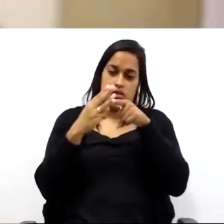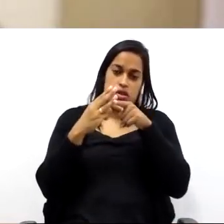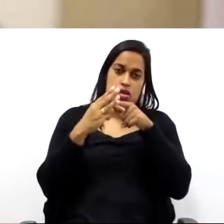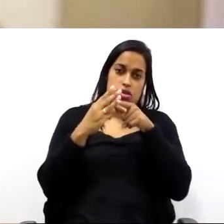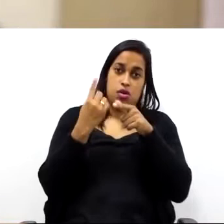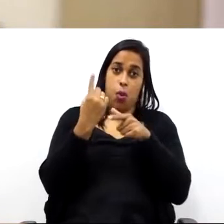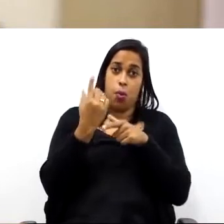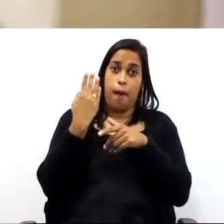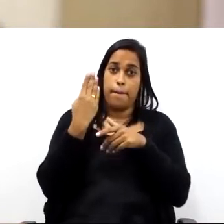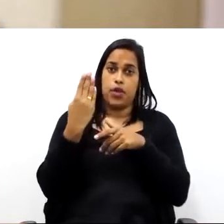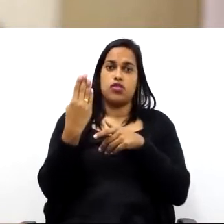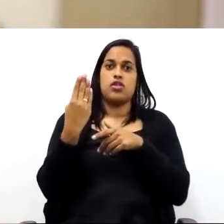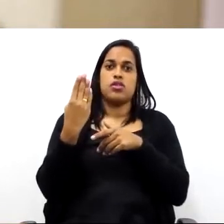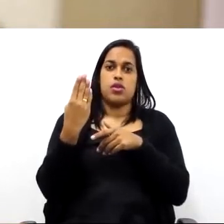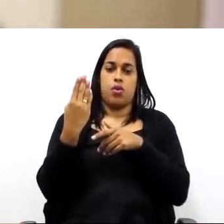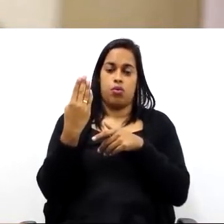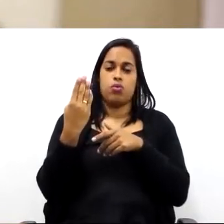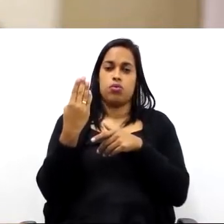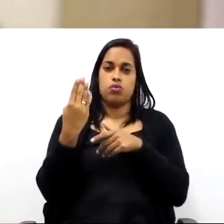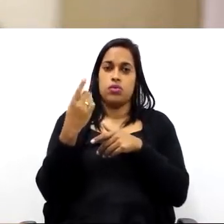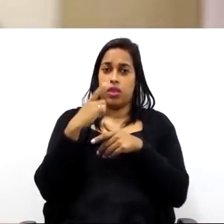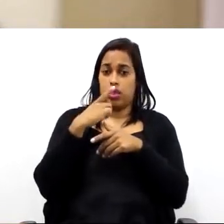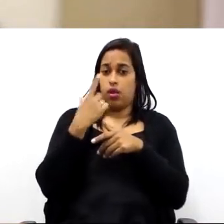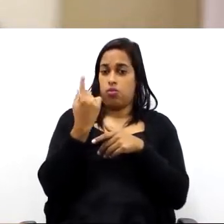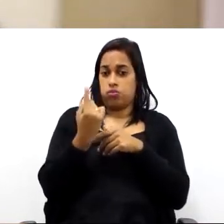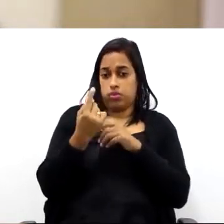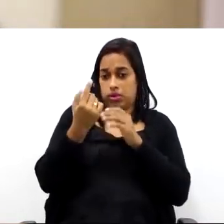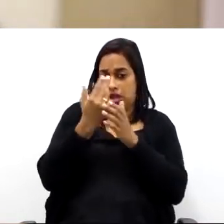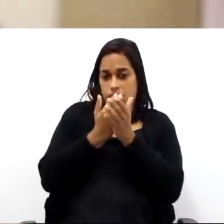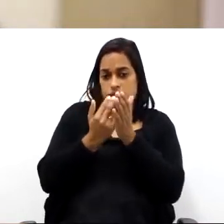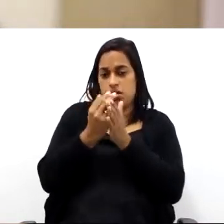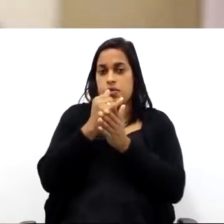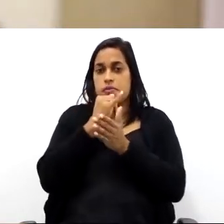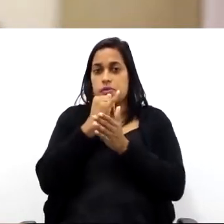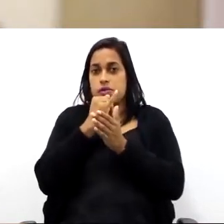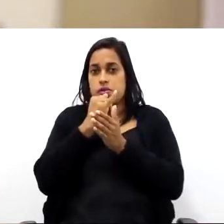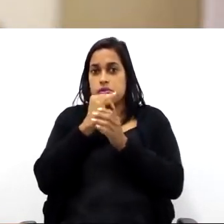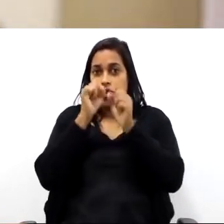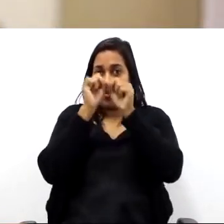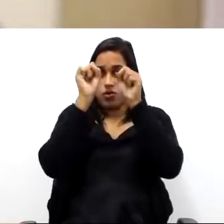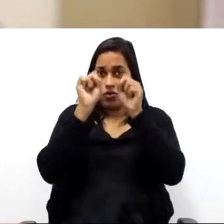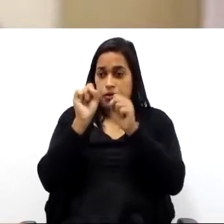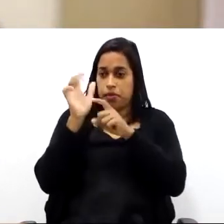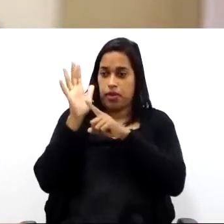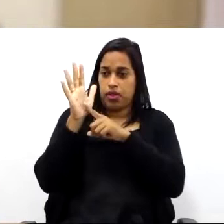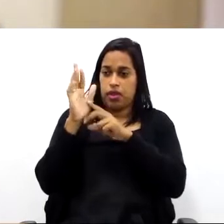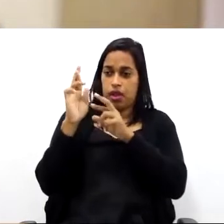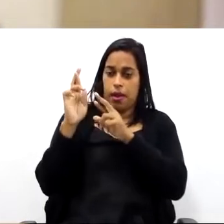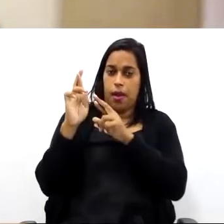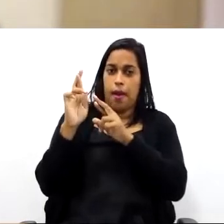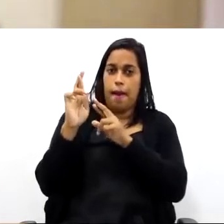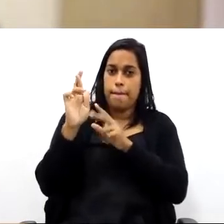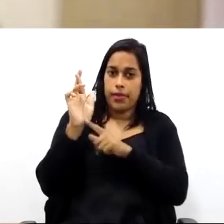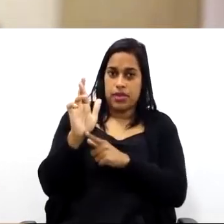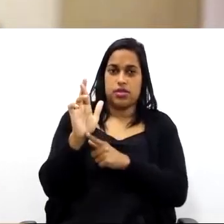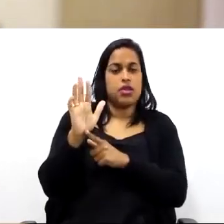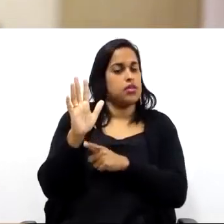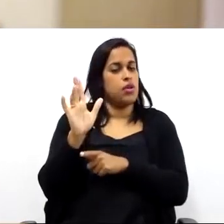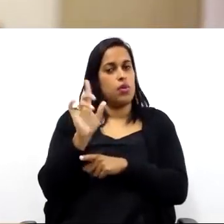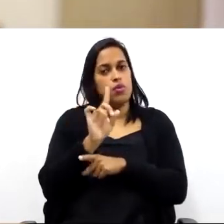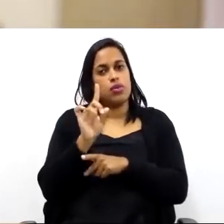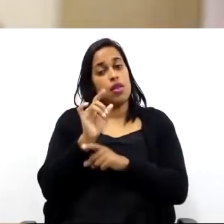dimensões. E aí, com isso, eu não tenho um desenho, vamos dizer assim, não é um sistema de representação completo. Ele